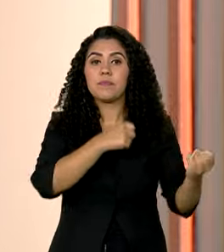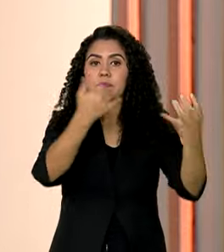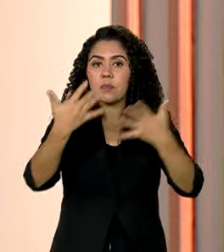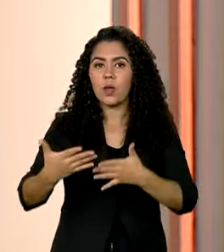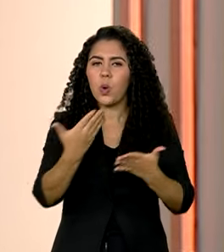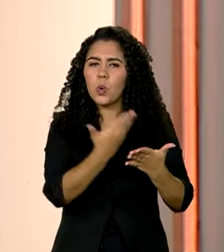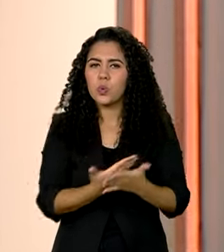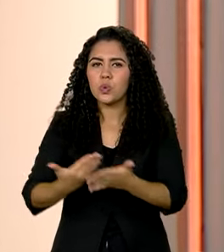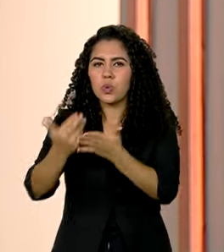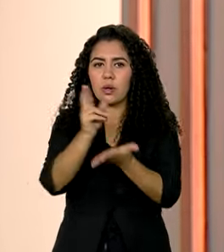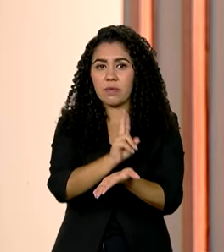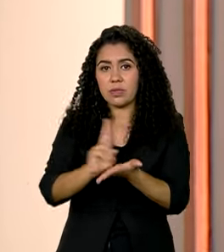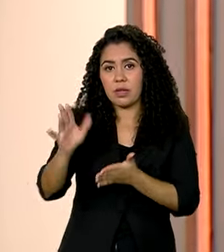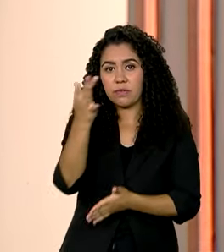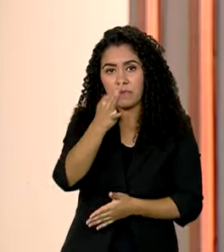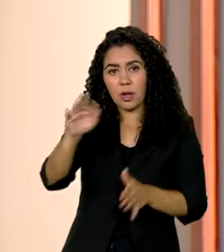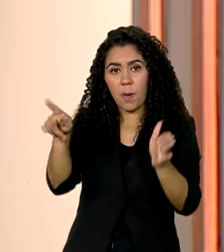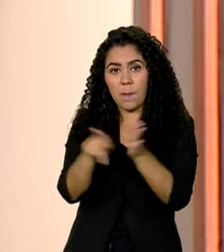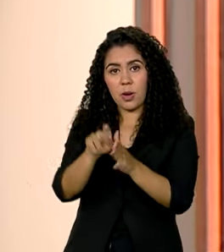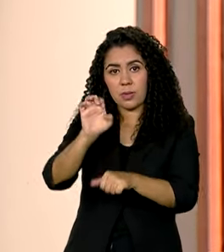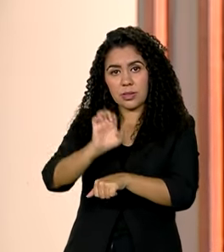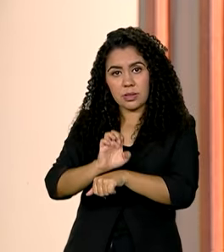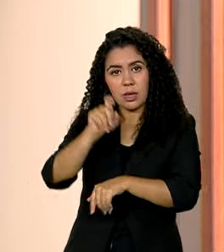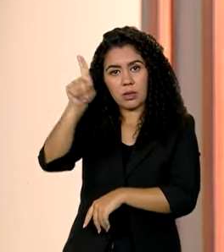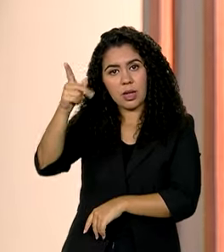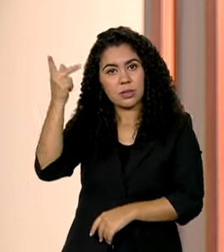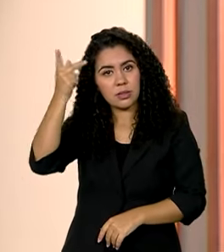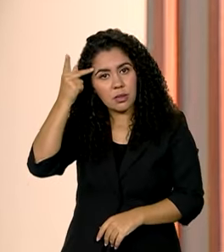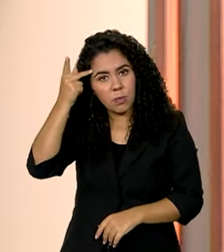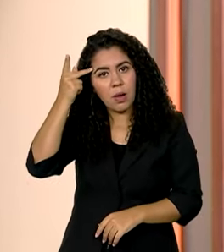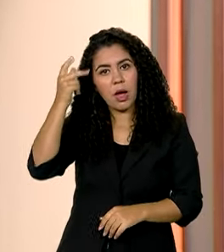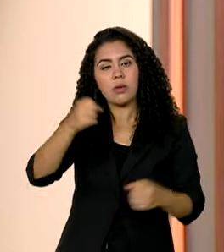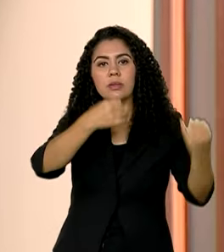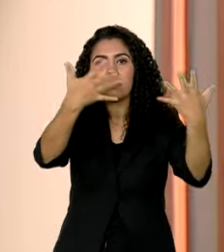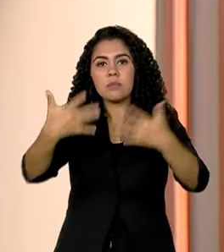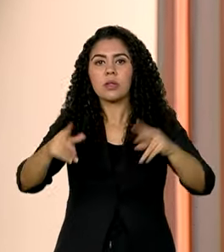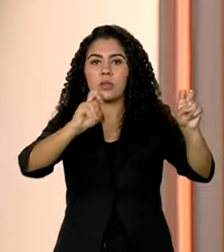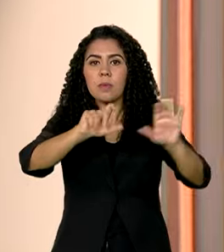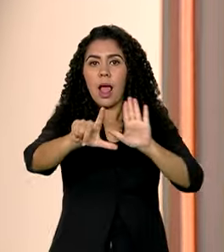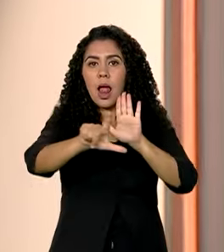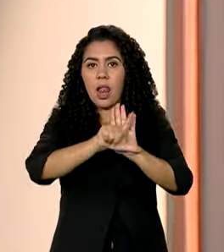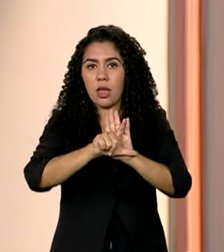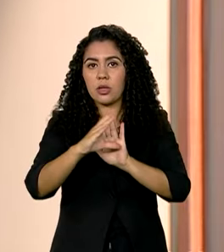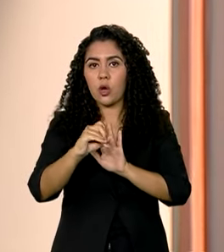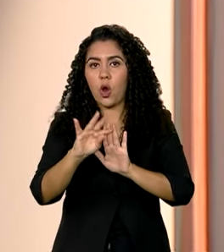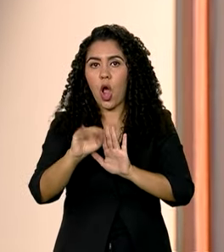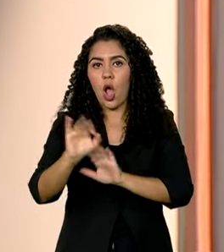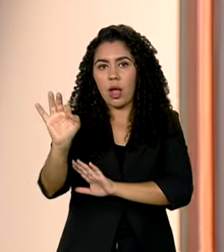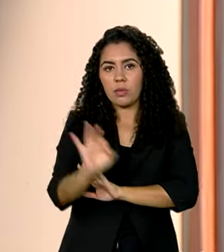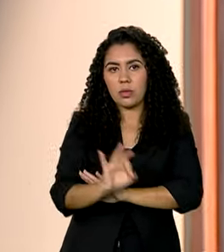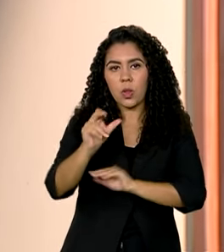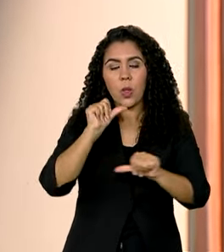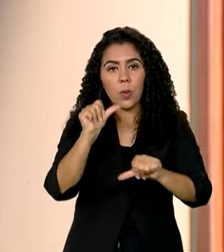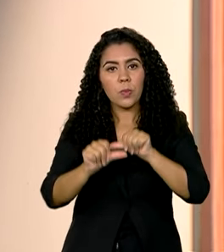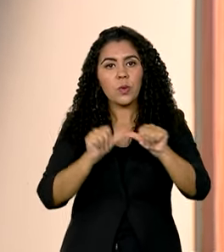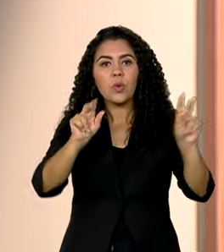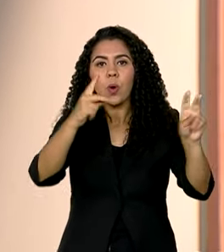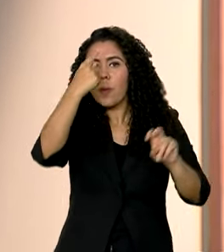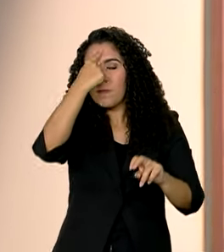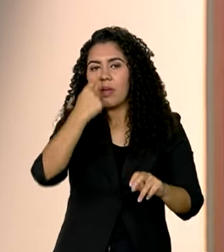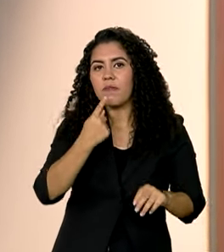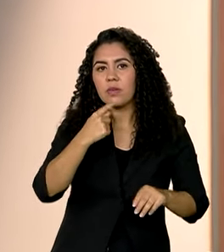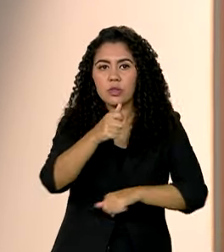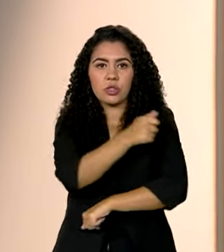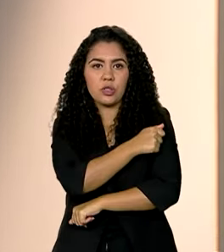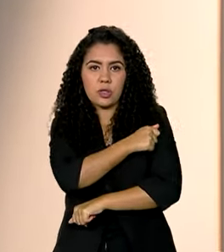Federal de São Paulo revela que a lei de cotas mudou o perfil dos estudantes das universidades públicas brasileiras. Em